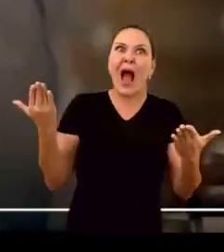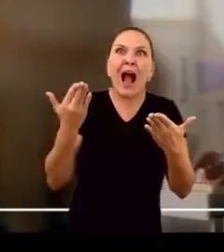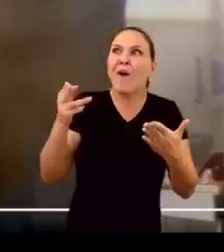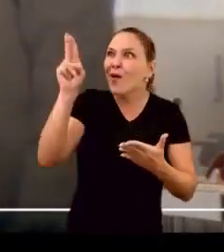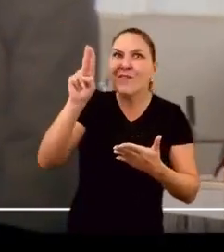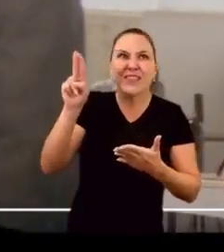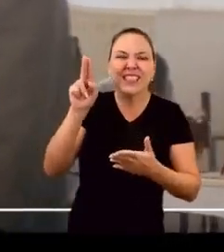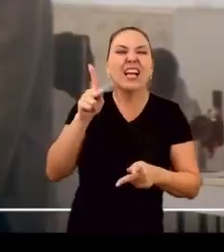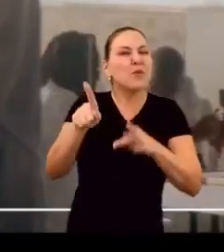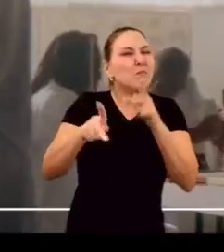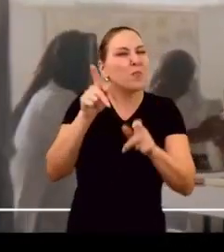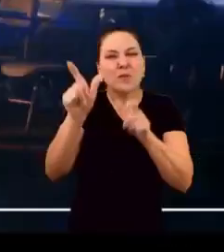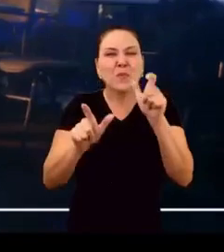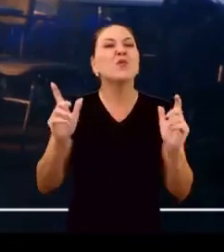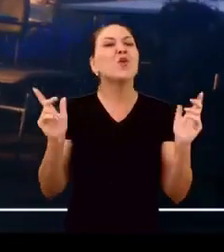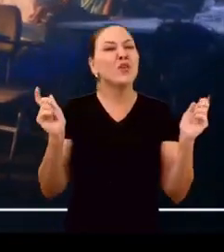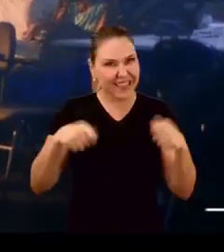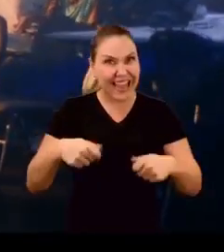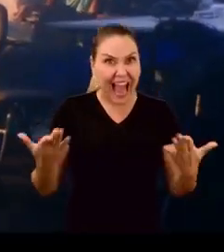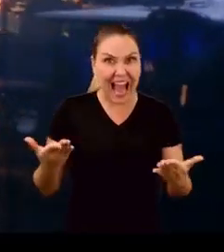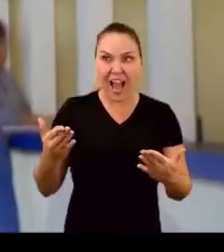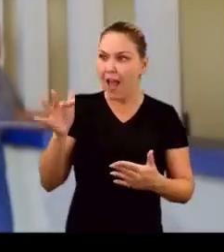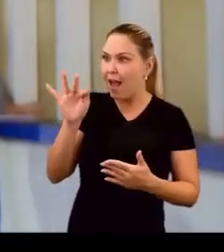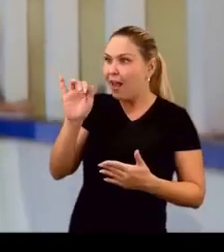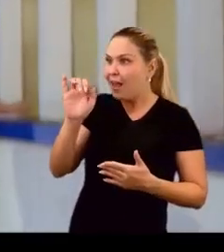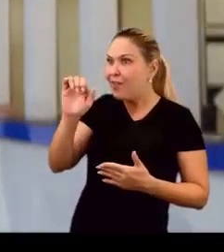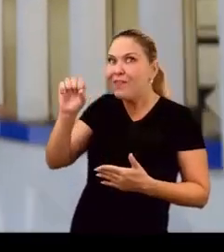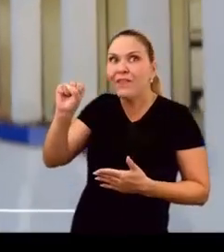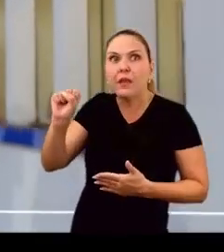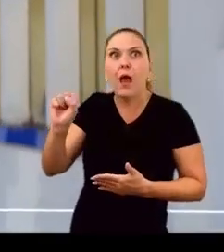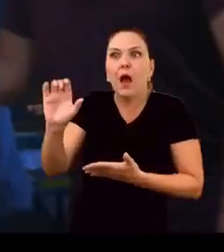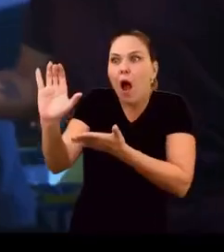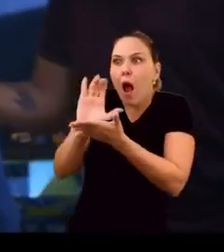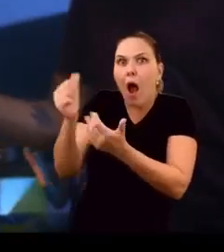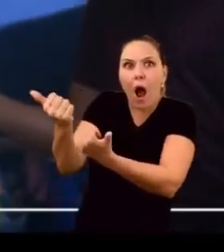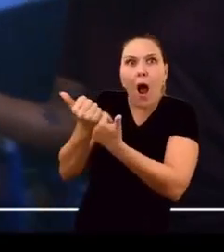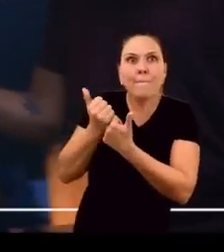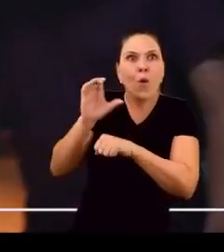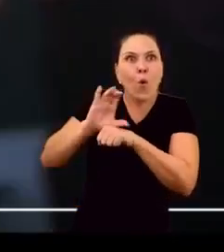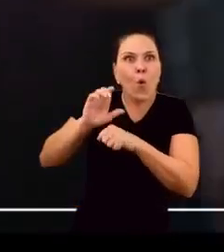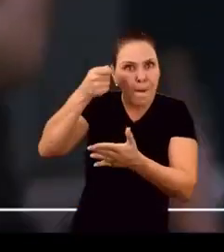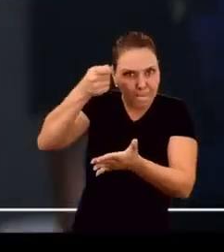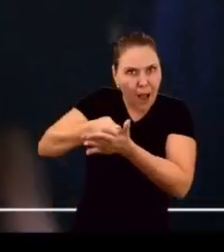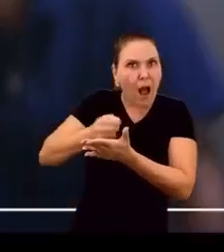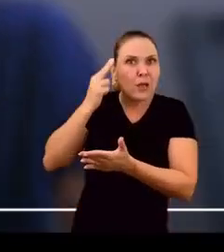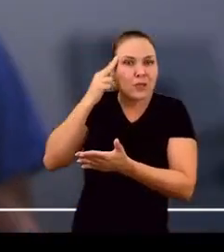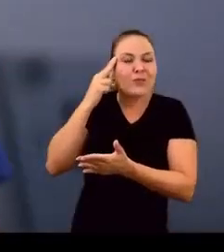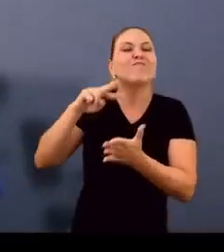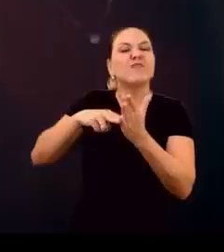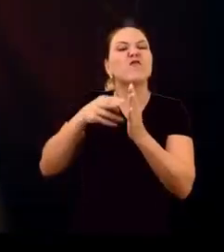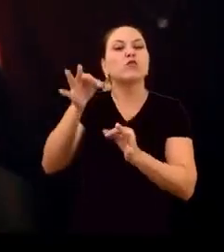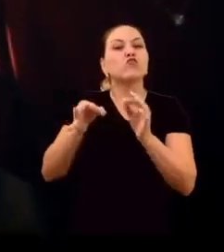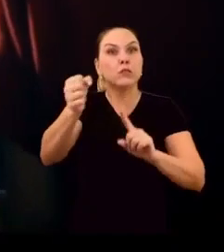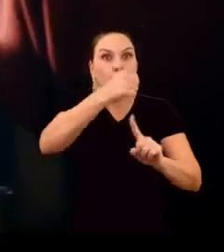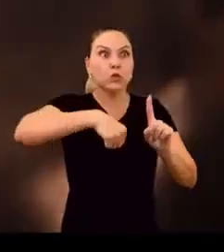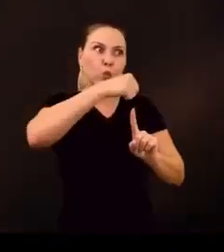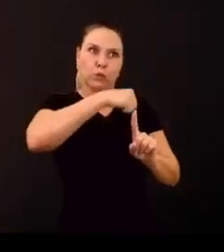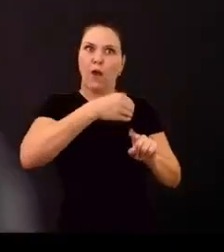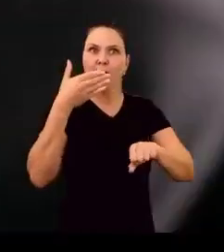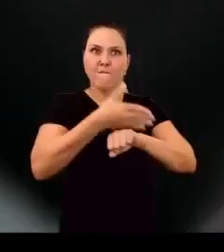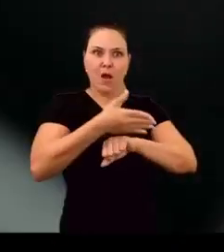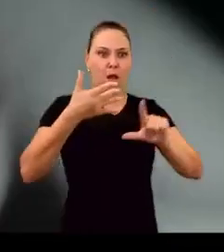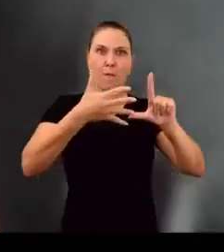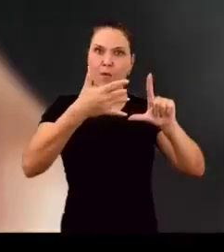que eu sempre quis. A universidade agora é para todos. Fies, aí vou eu. Ter apoio para financiar o curso dos meus sonhos é justiça social.